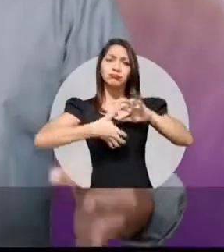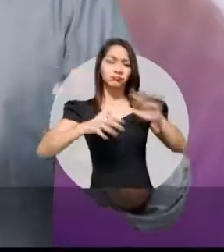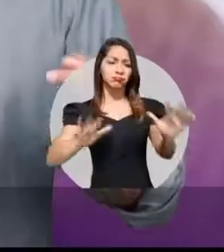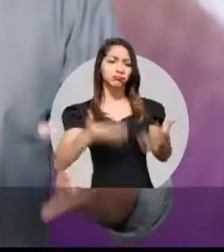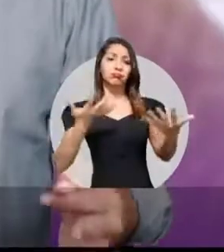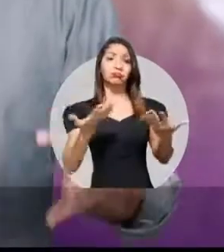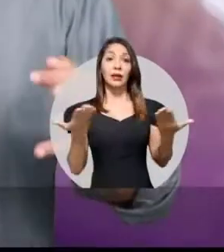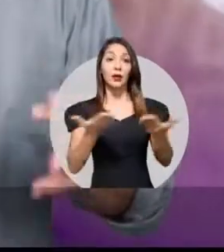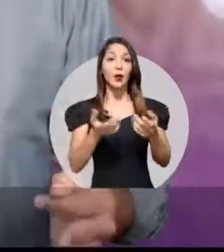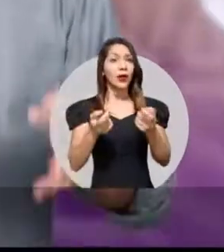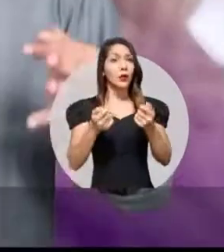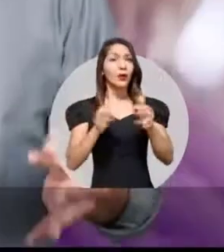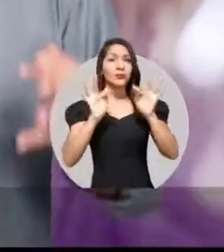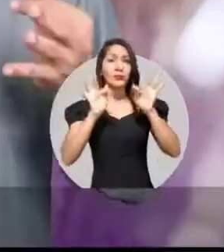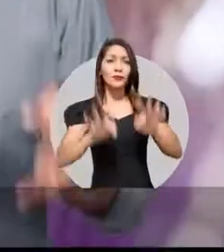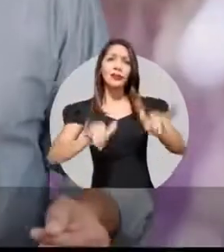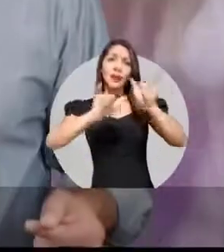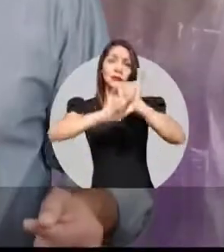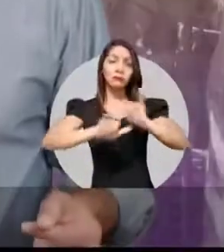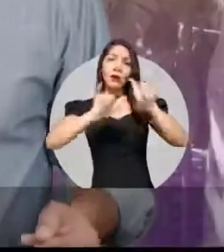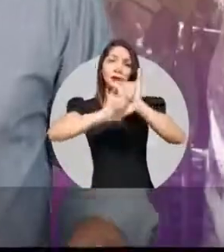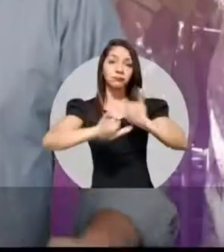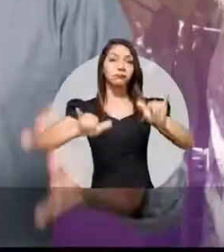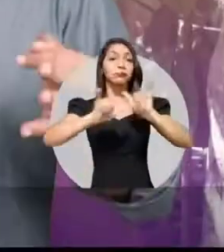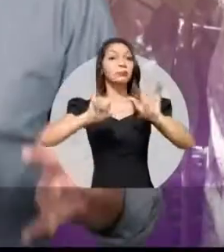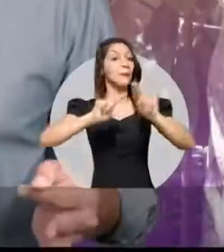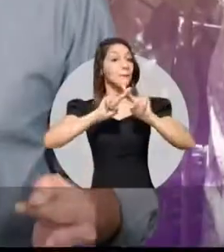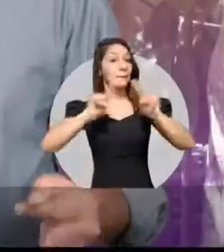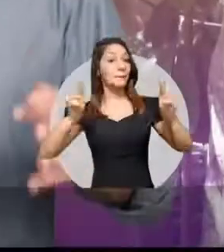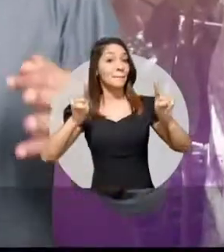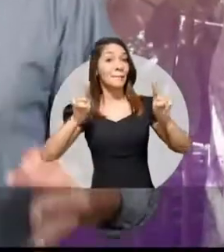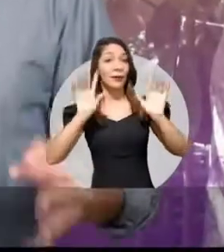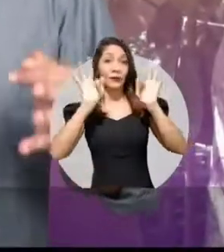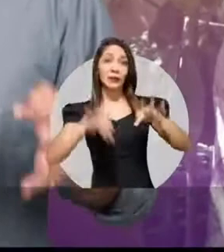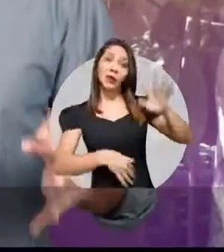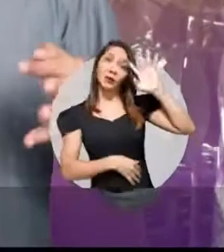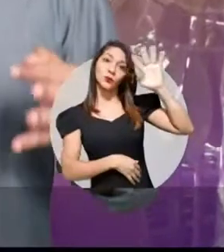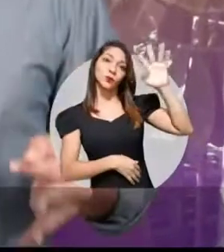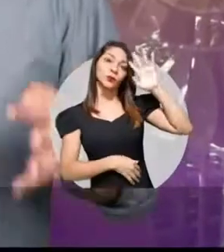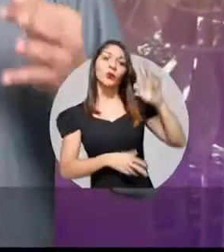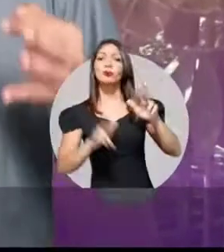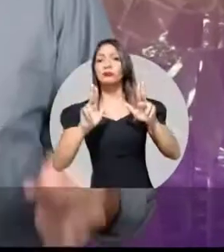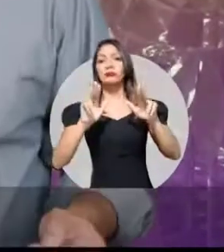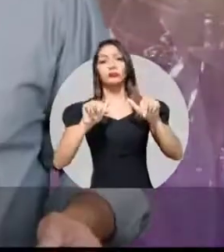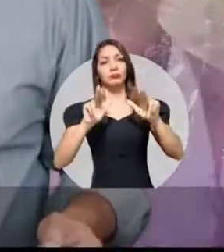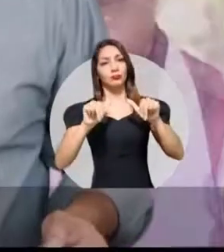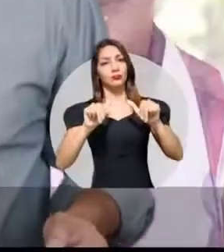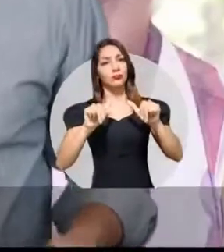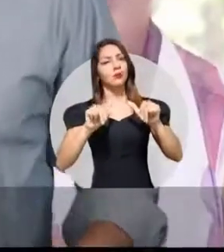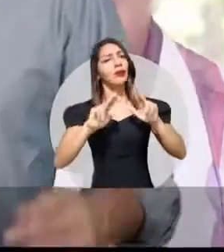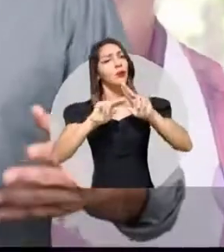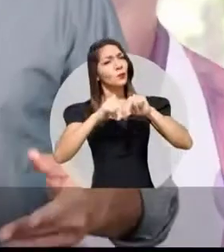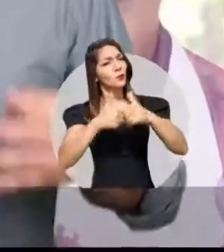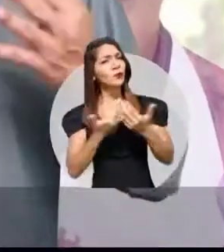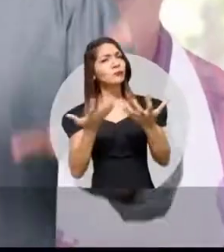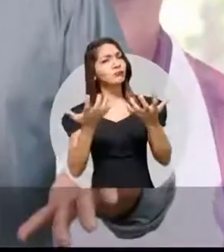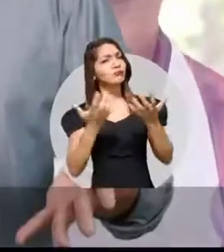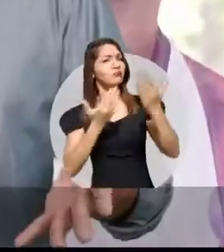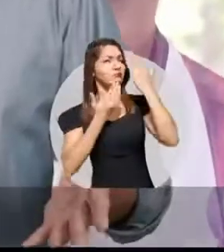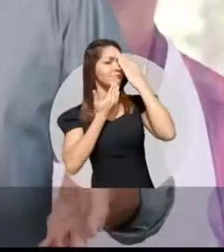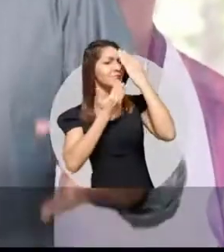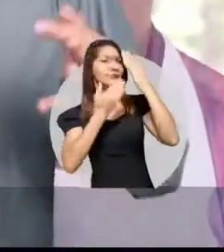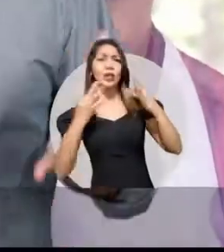Chegamos na reta final desta campanha. Mas essa não é a reta final dos nossos sonhos. Eu quero